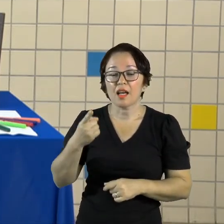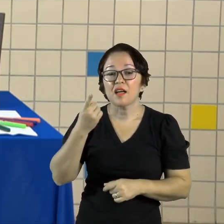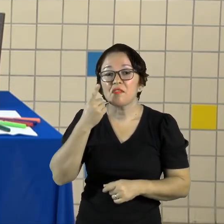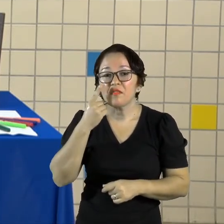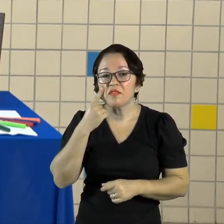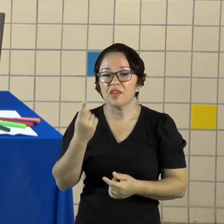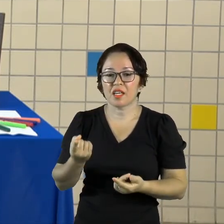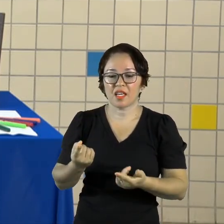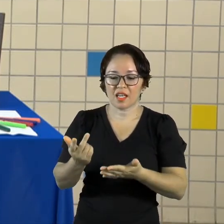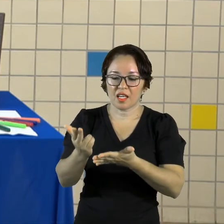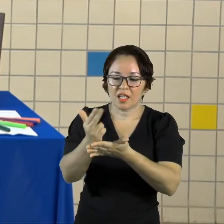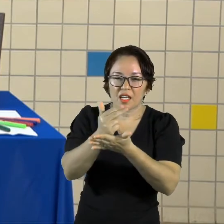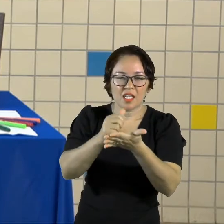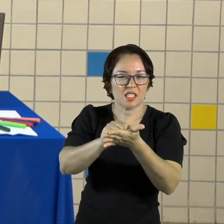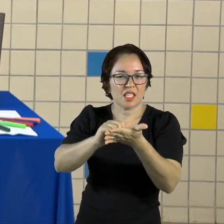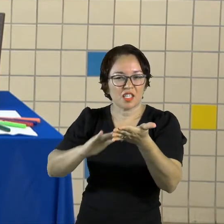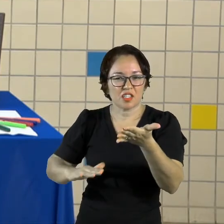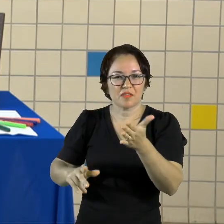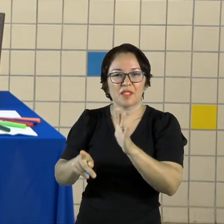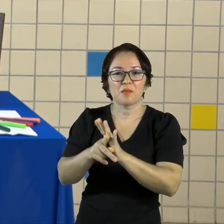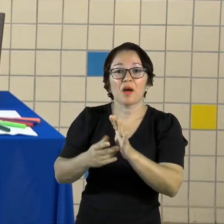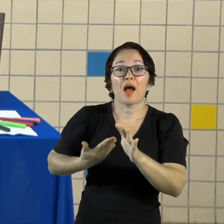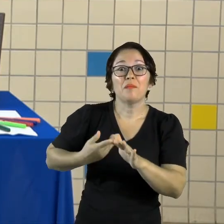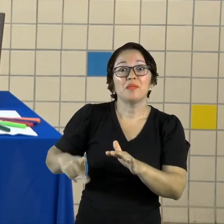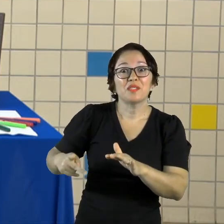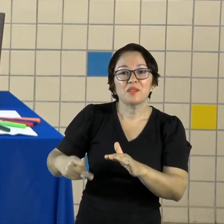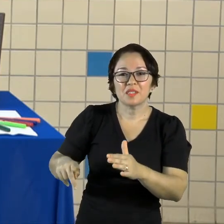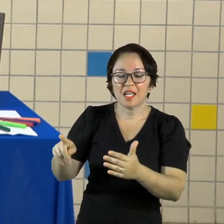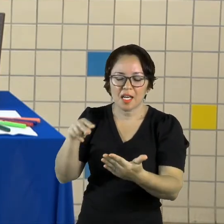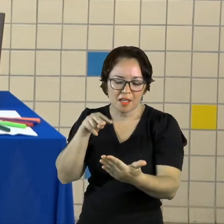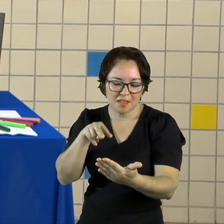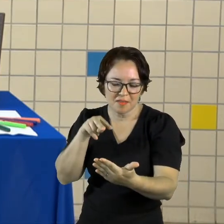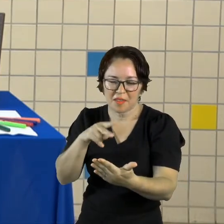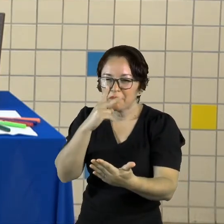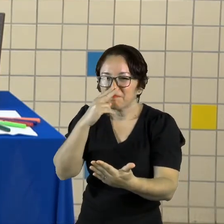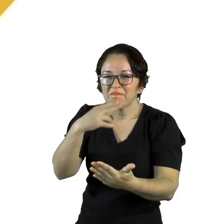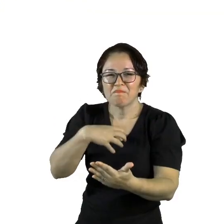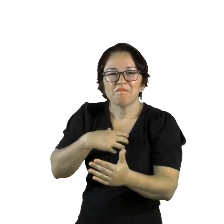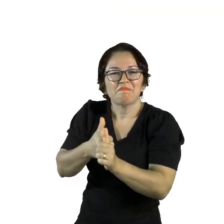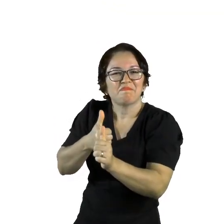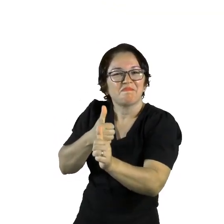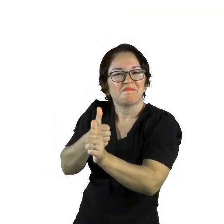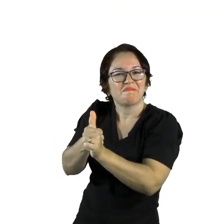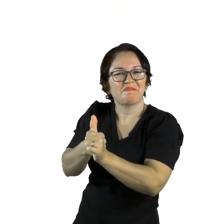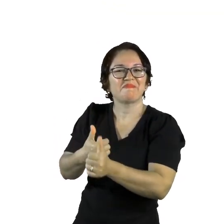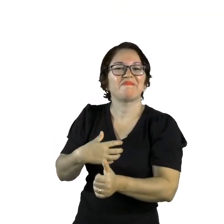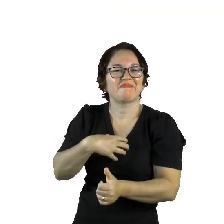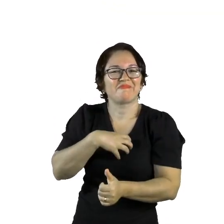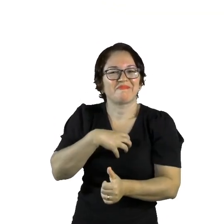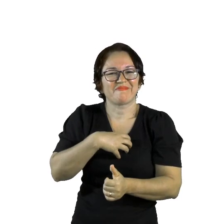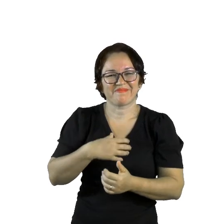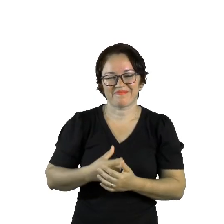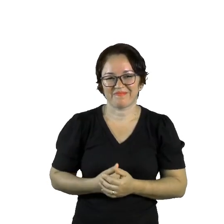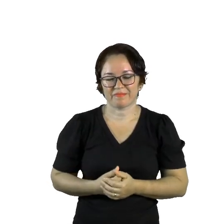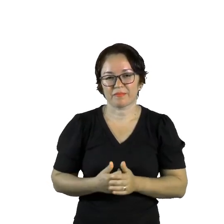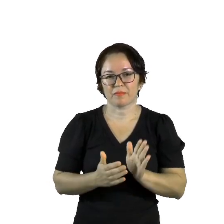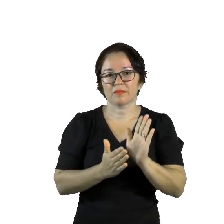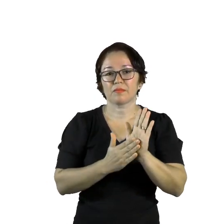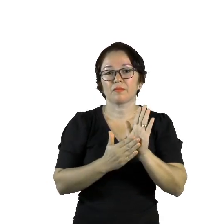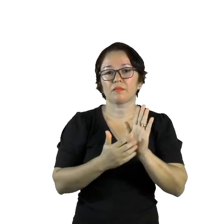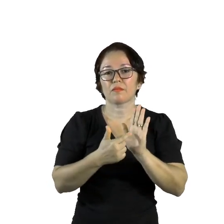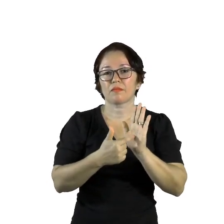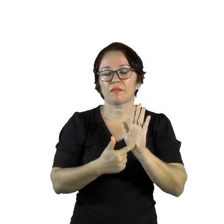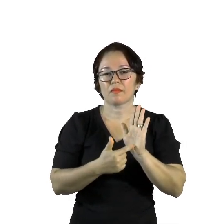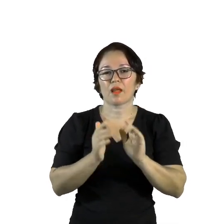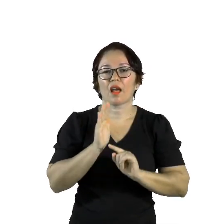desenhos Dos outros Coleguinhas dela E assim Matar um pouquinho Da saudade Essas propostas